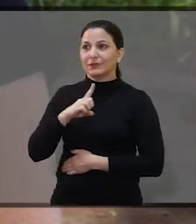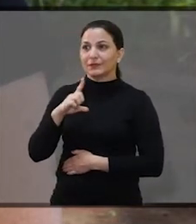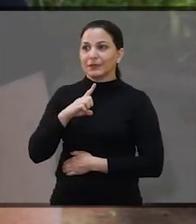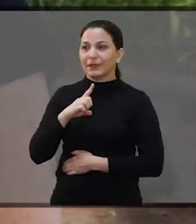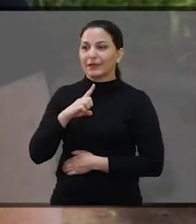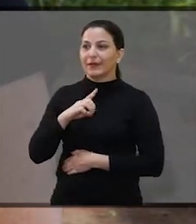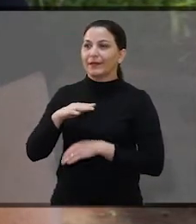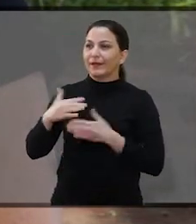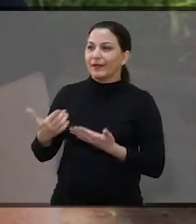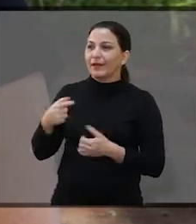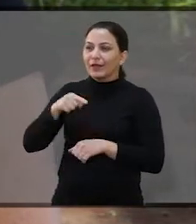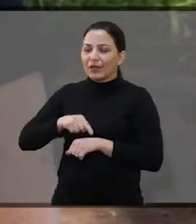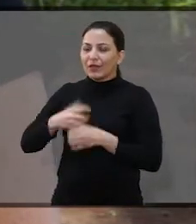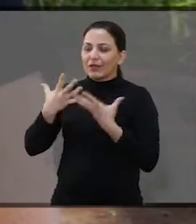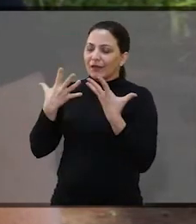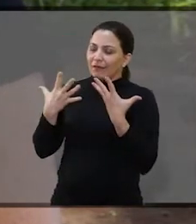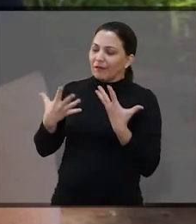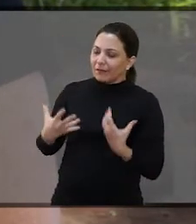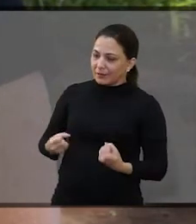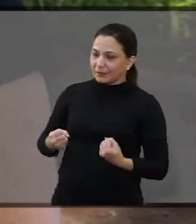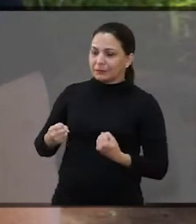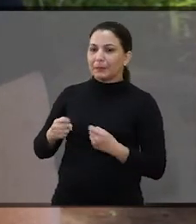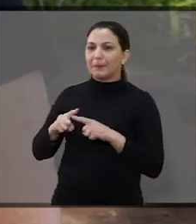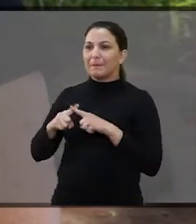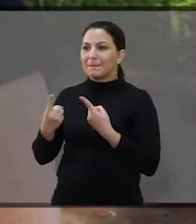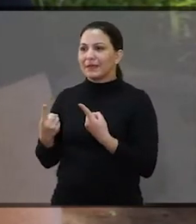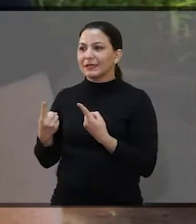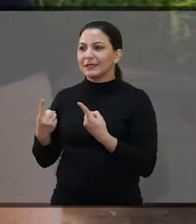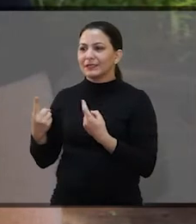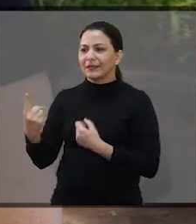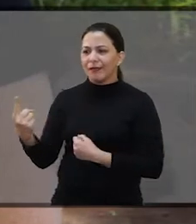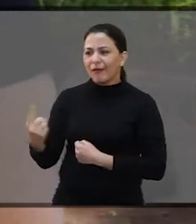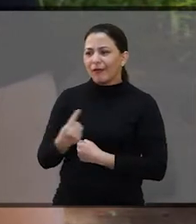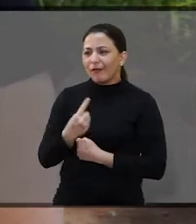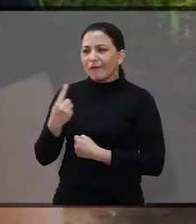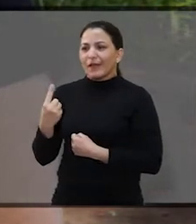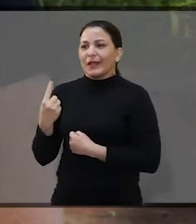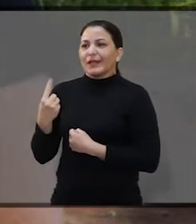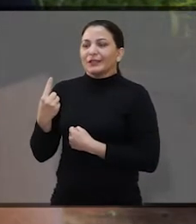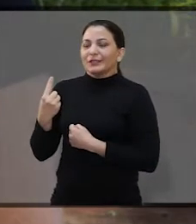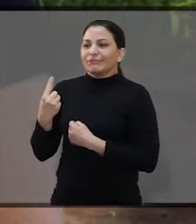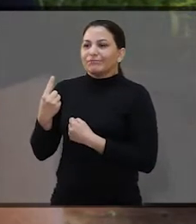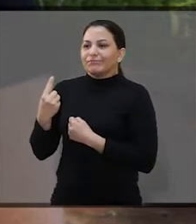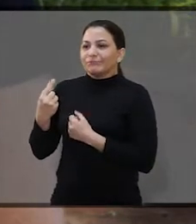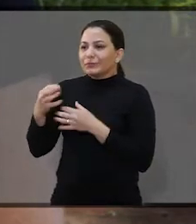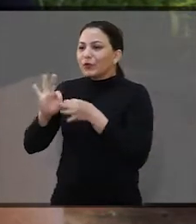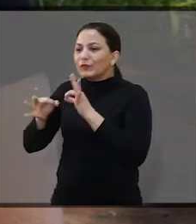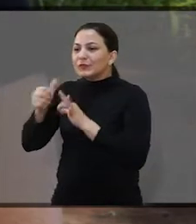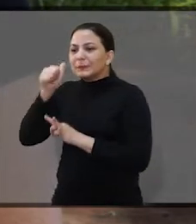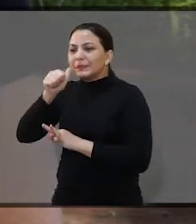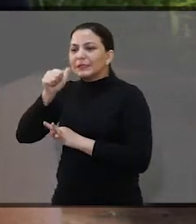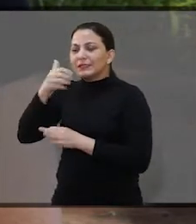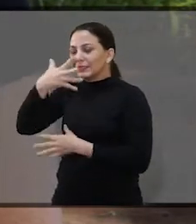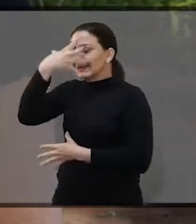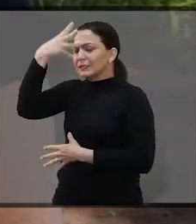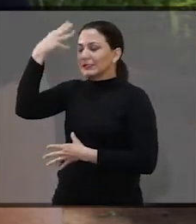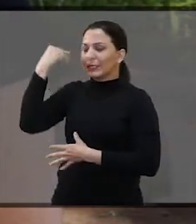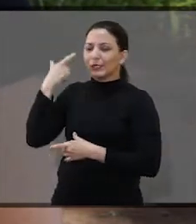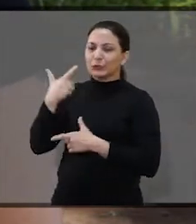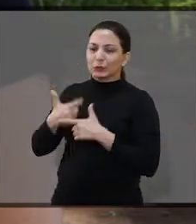Então, assim, tem hora que eu desanimo, eu canso. Mas aí eu venho para cá e eu esqueço tudo isso.